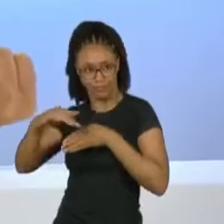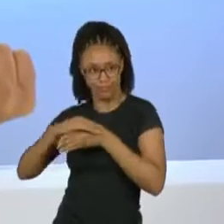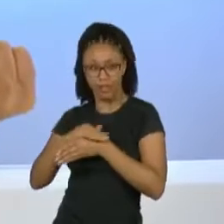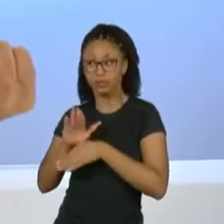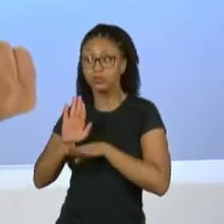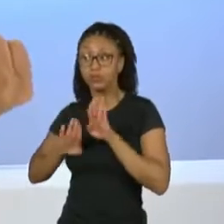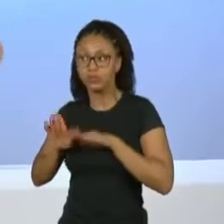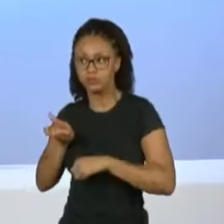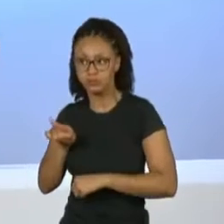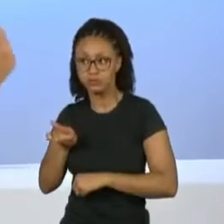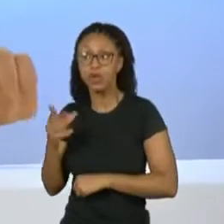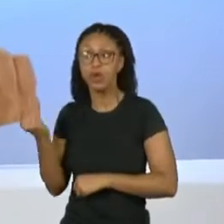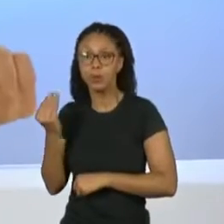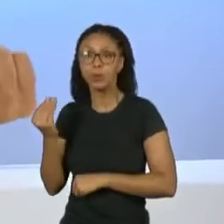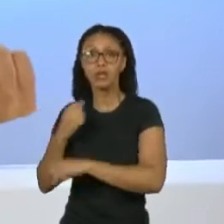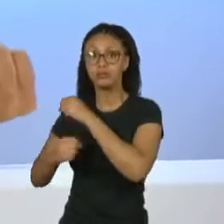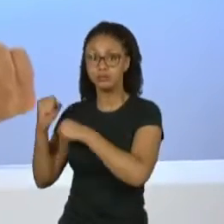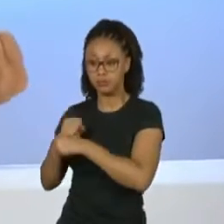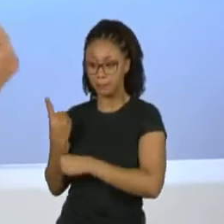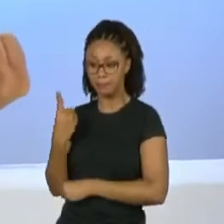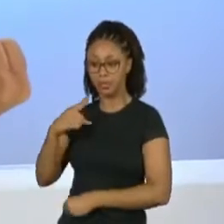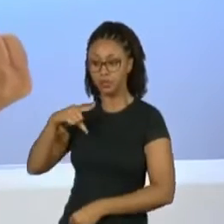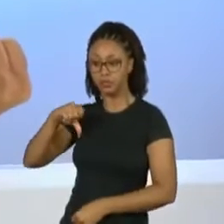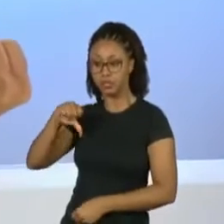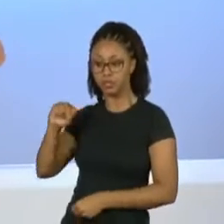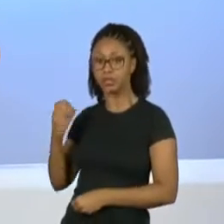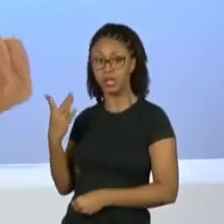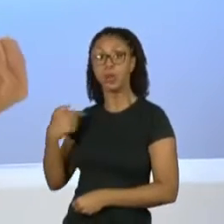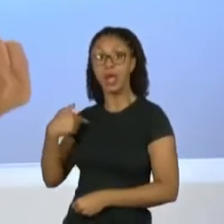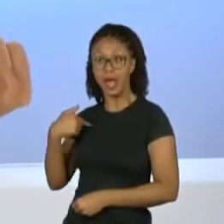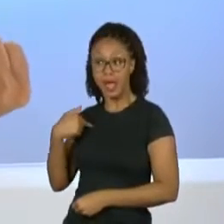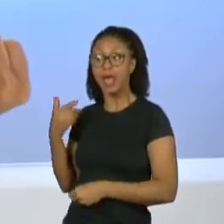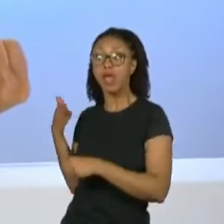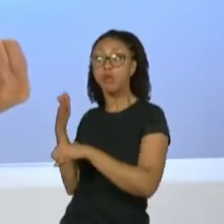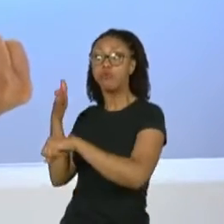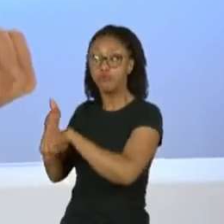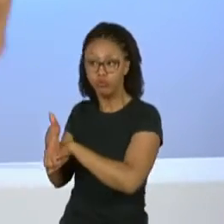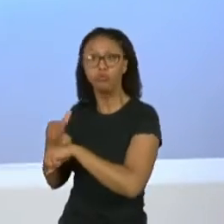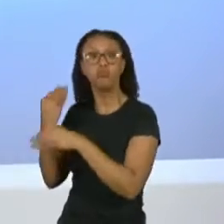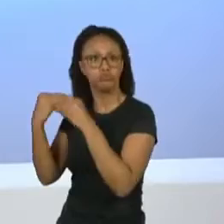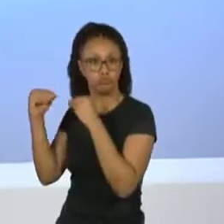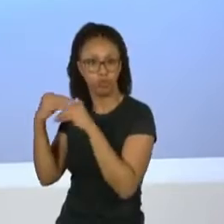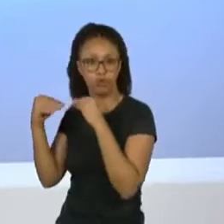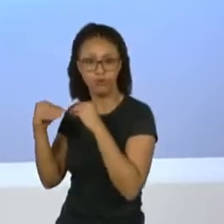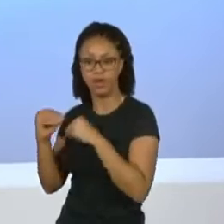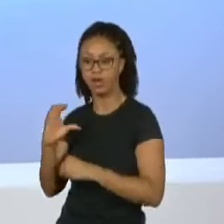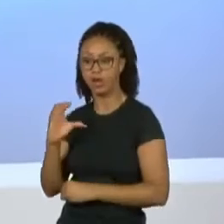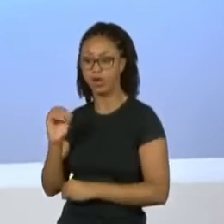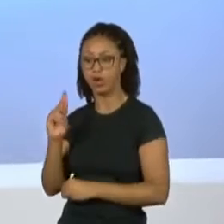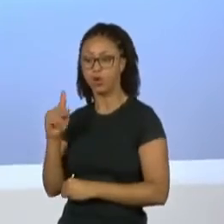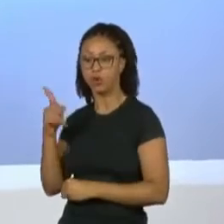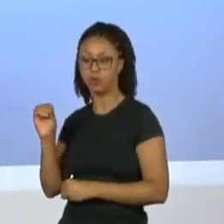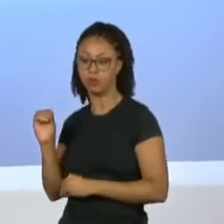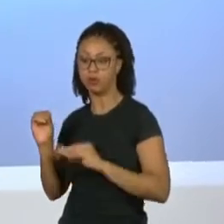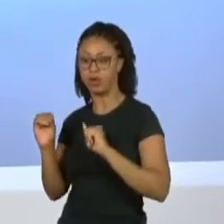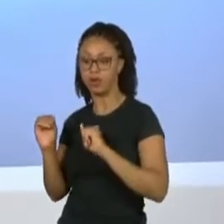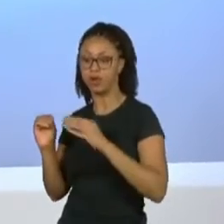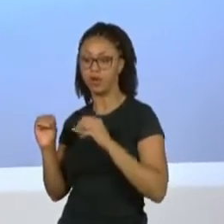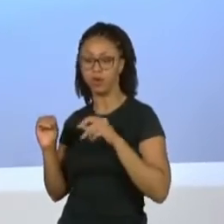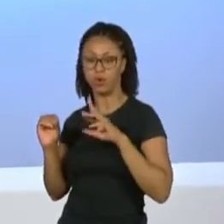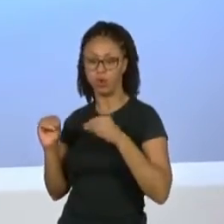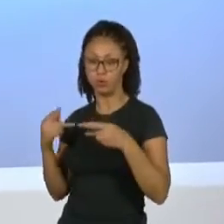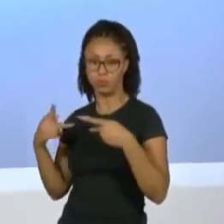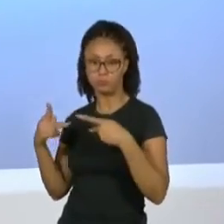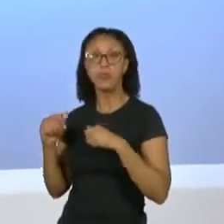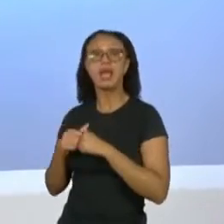cuidado, porque em 84 eu fui fazer uma novela chamada Corpo a Corpo. Eu era par com o Marcos Paulo, era um